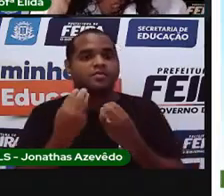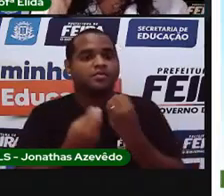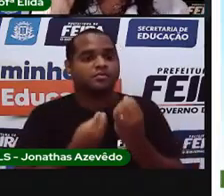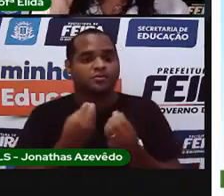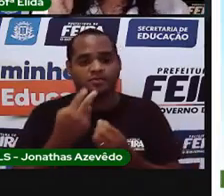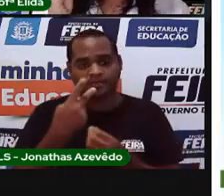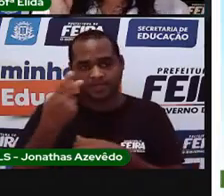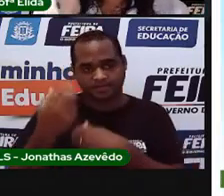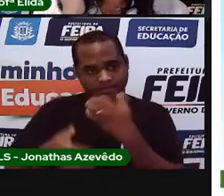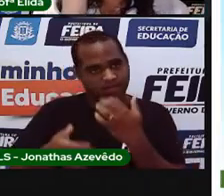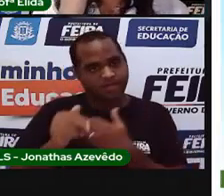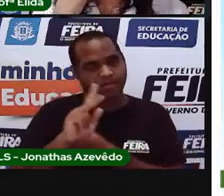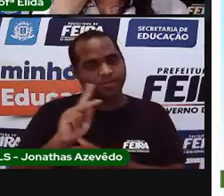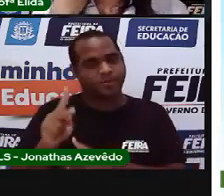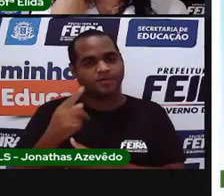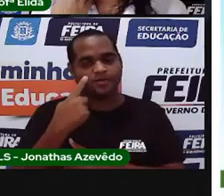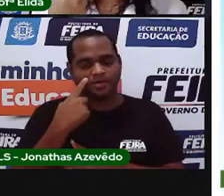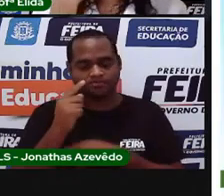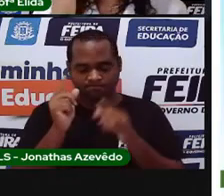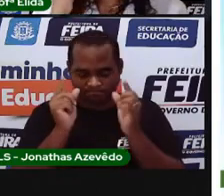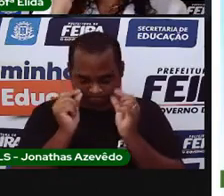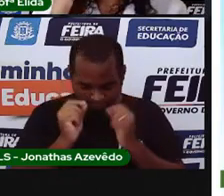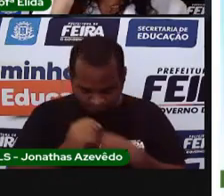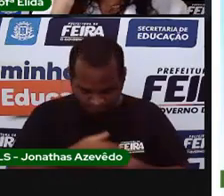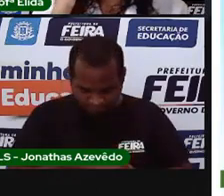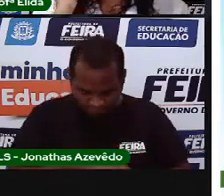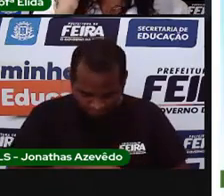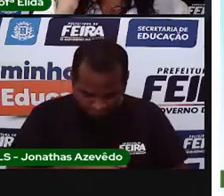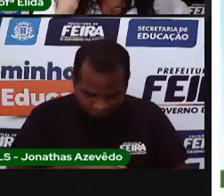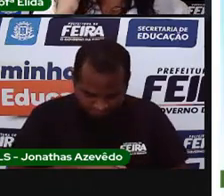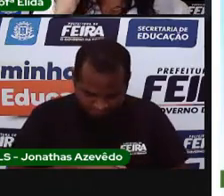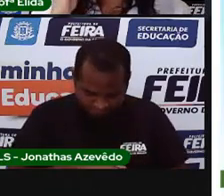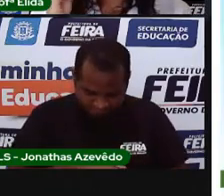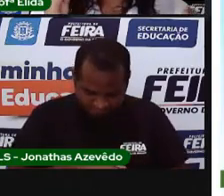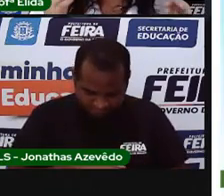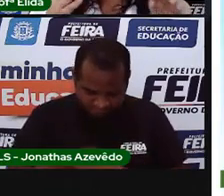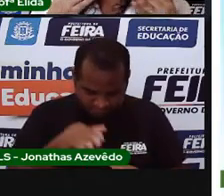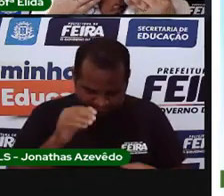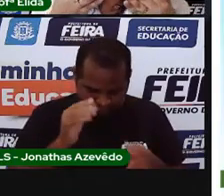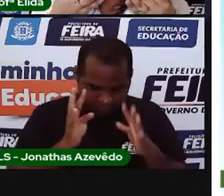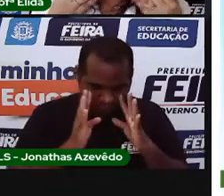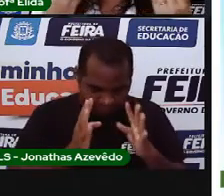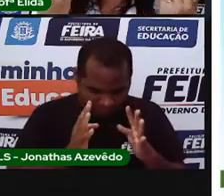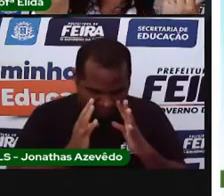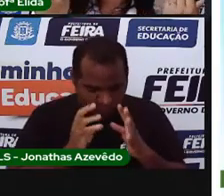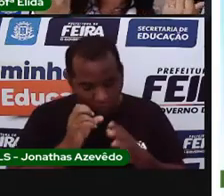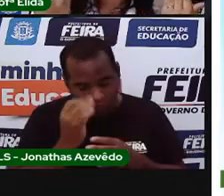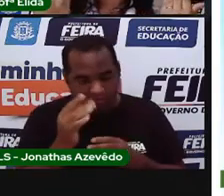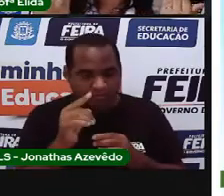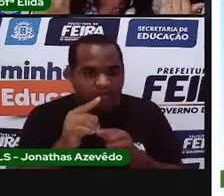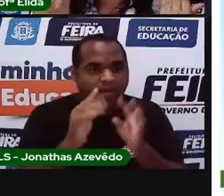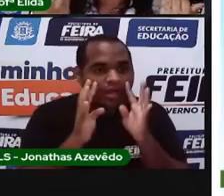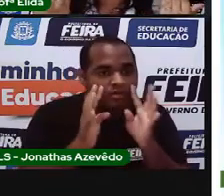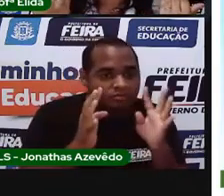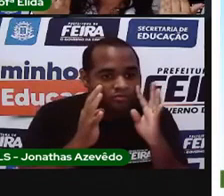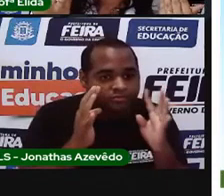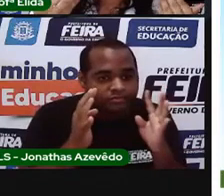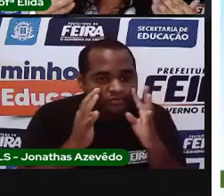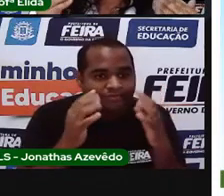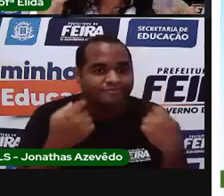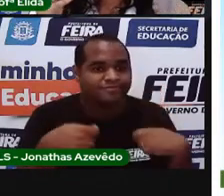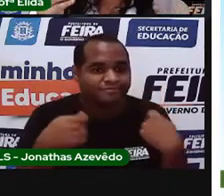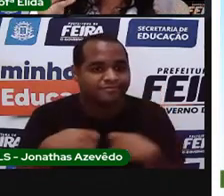falar. Faz assim que nem a pró. Fecha o olhinho para você ouvir. Porque quando a gente fecha os olhos, a gente escuta melhor.